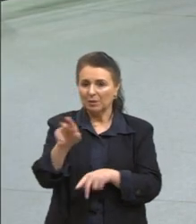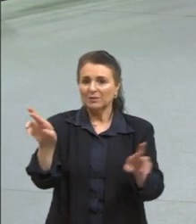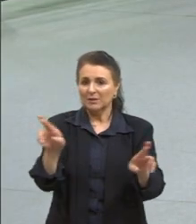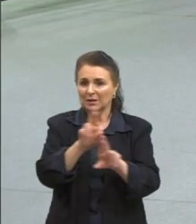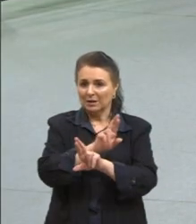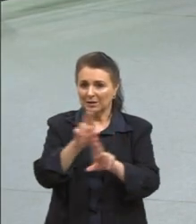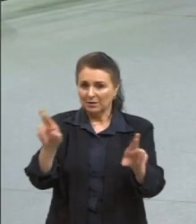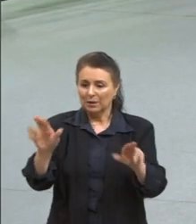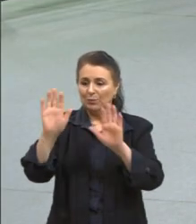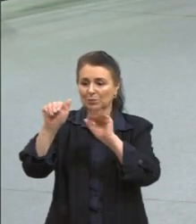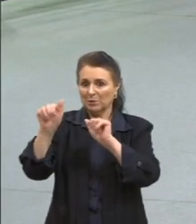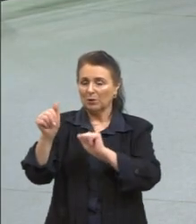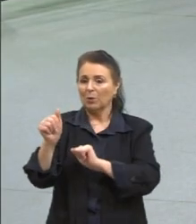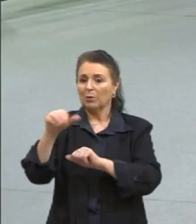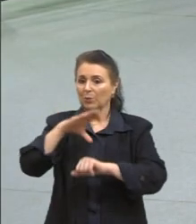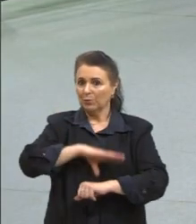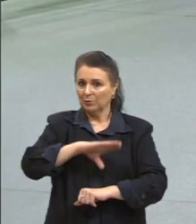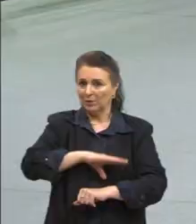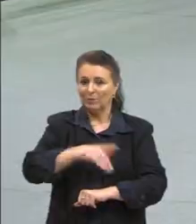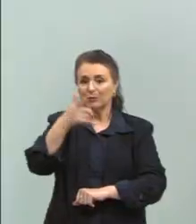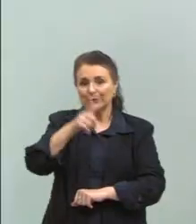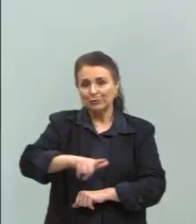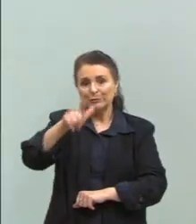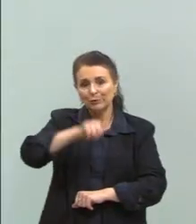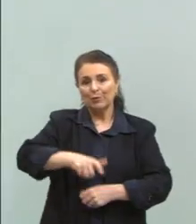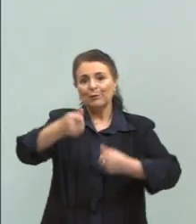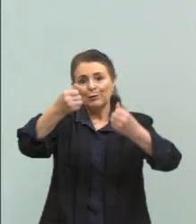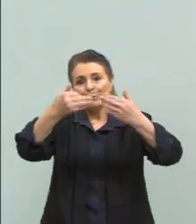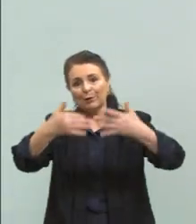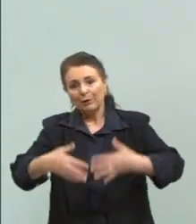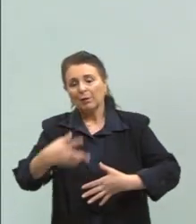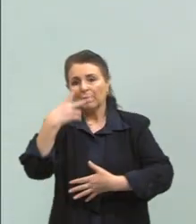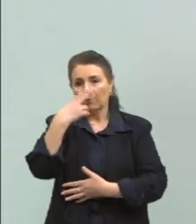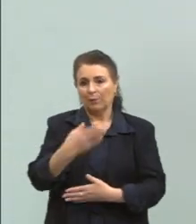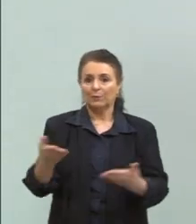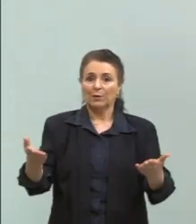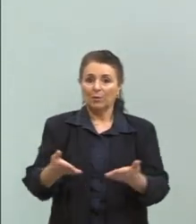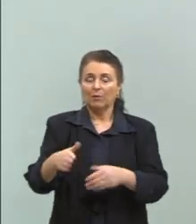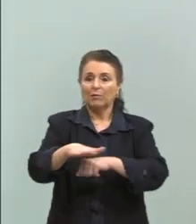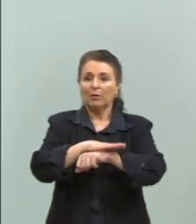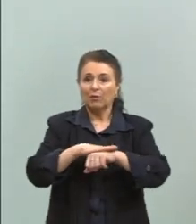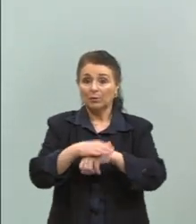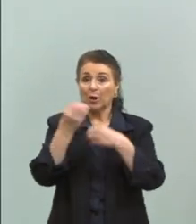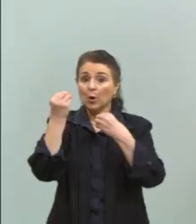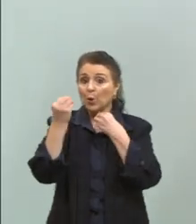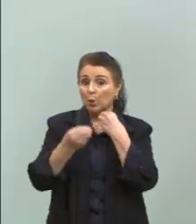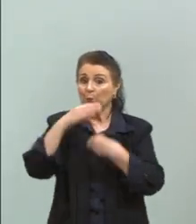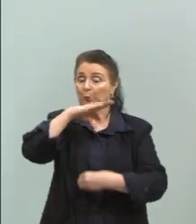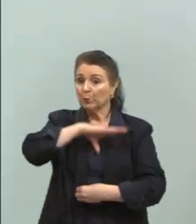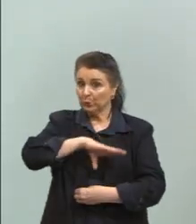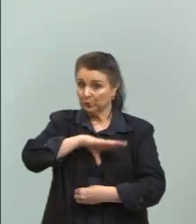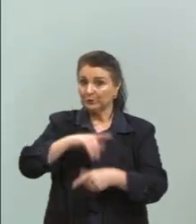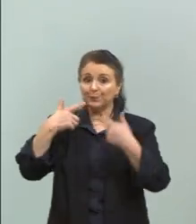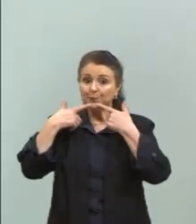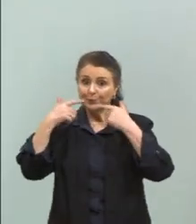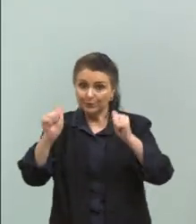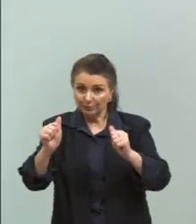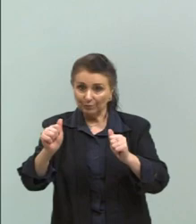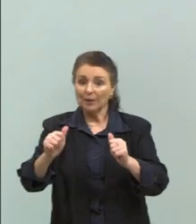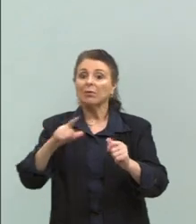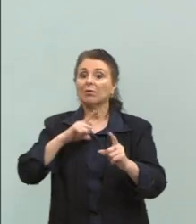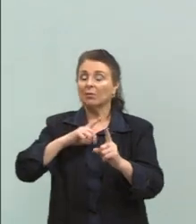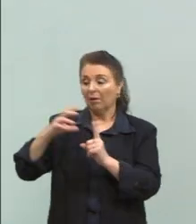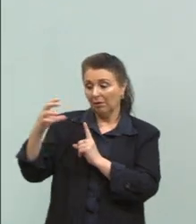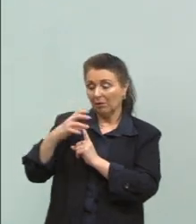português para não ficar repetitivo também. Então, agora a gente vai conversar um pouquinho sobre como a língua portuguesa é influenciada também